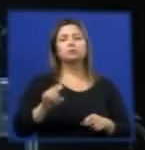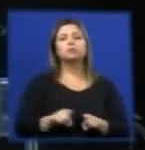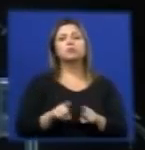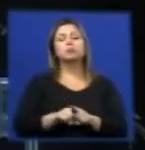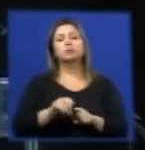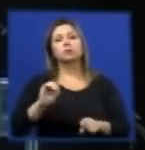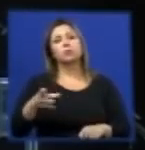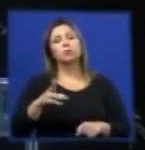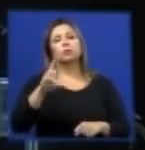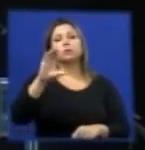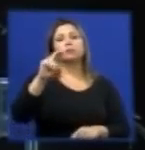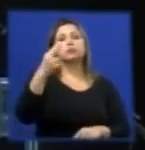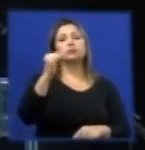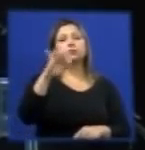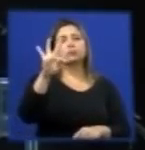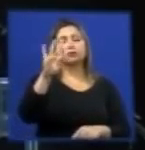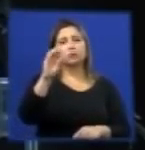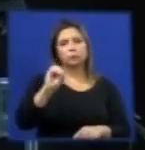de xisto.